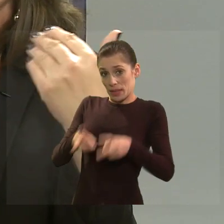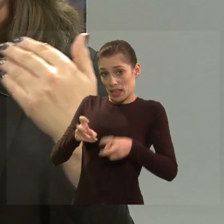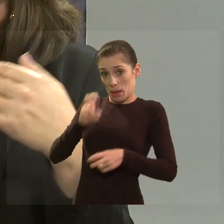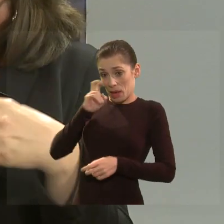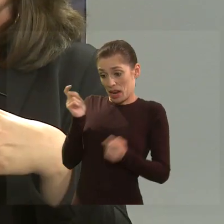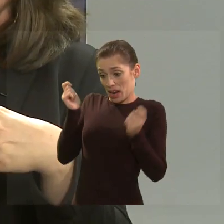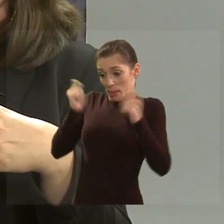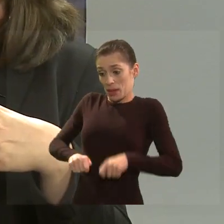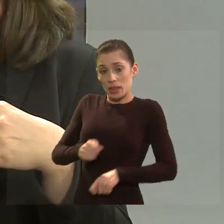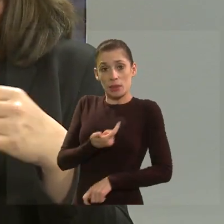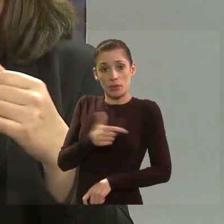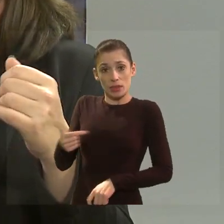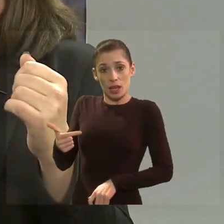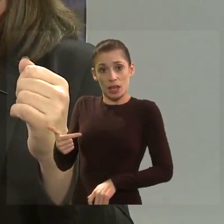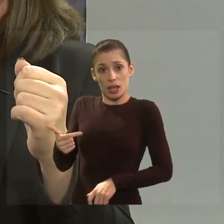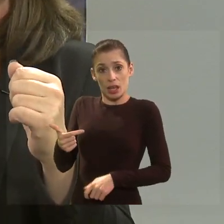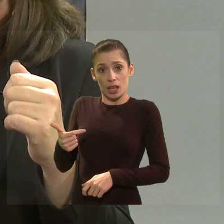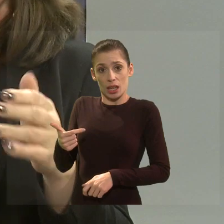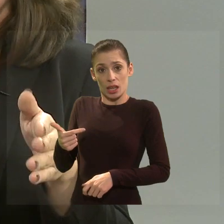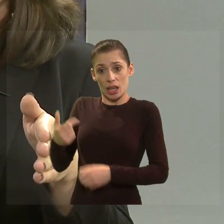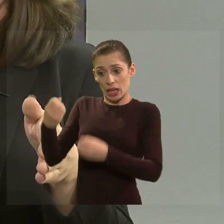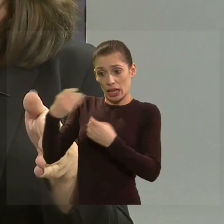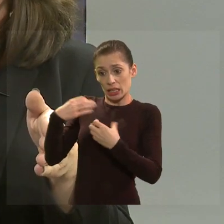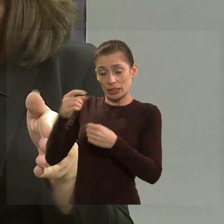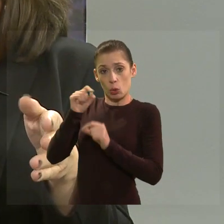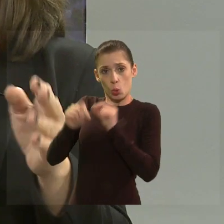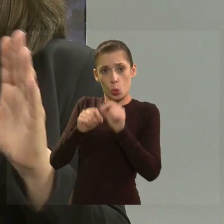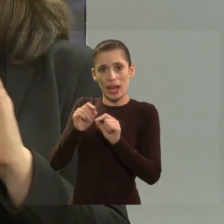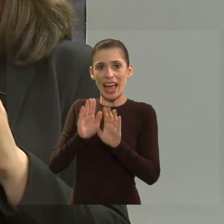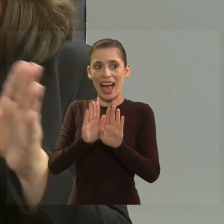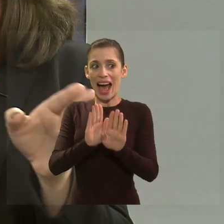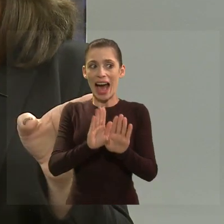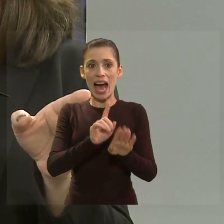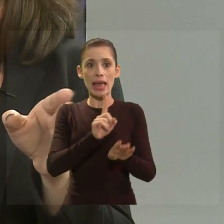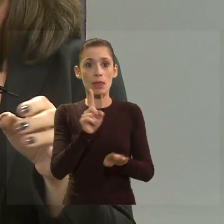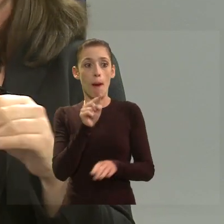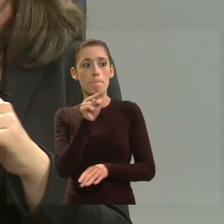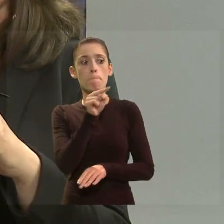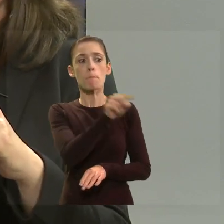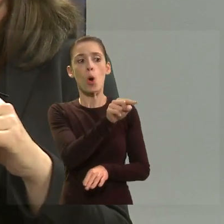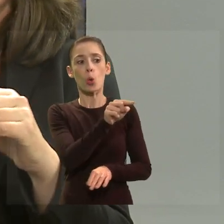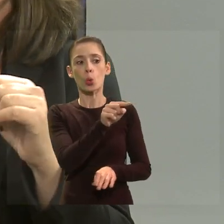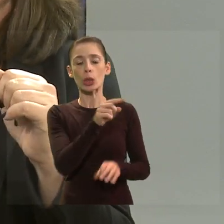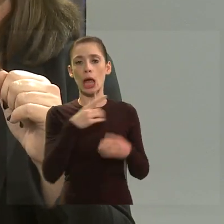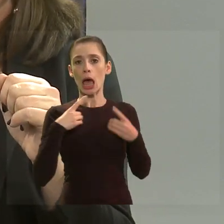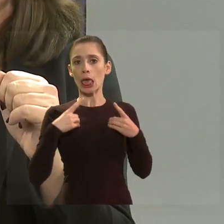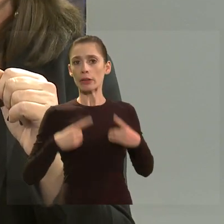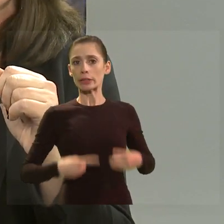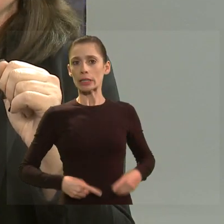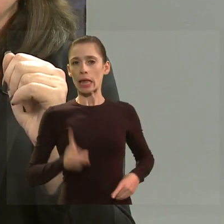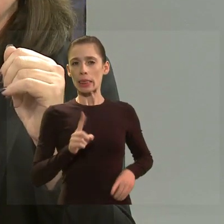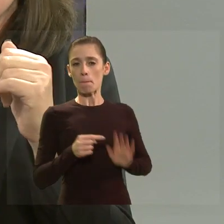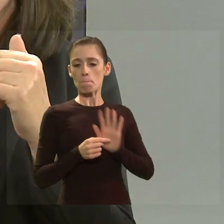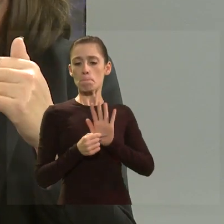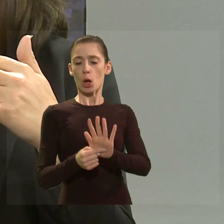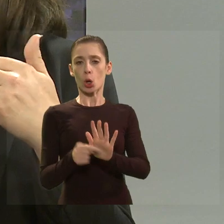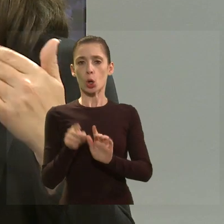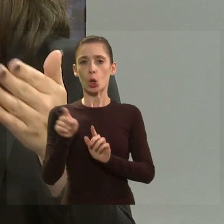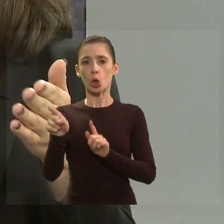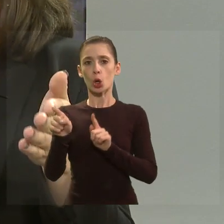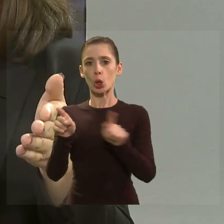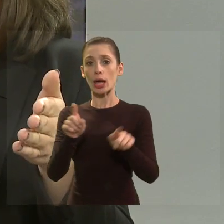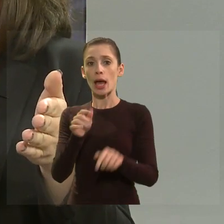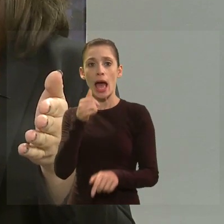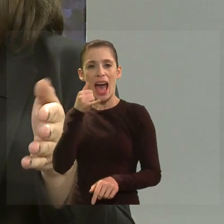era ensinado desde pequeno assim a não falar sobre a deficiência se tinha uma pessoa com deficiência a não apontar como se você